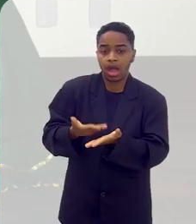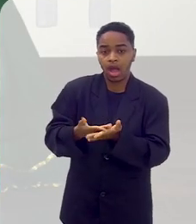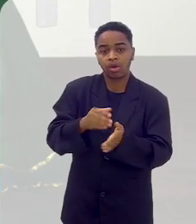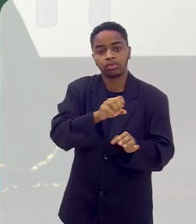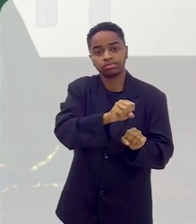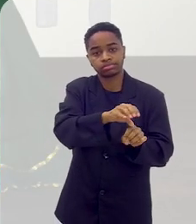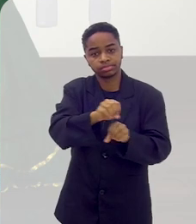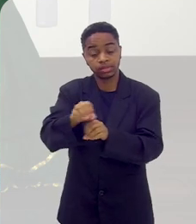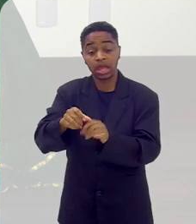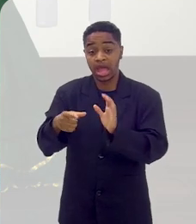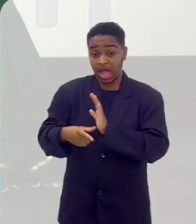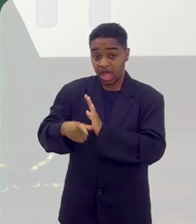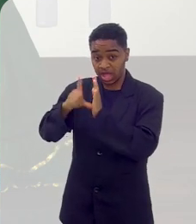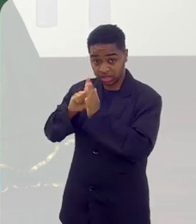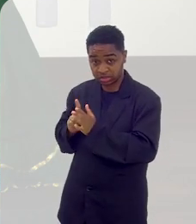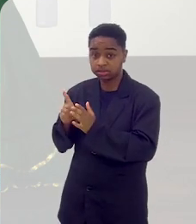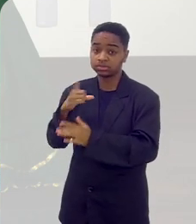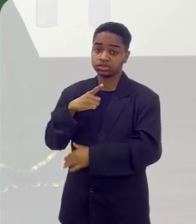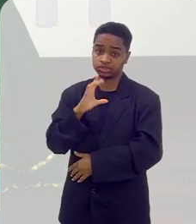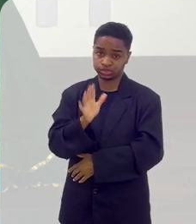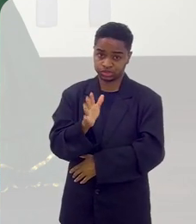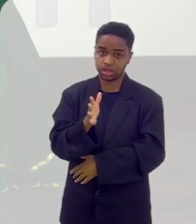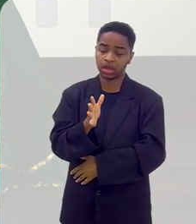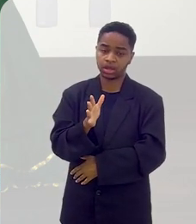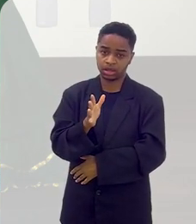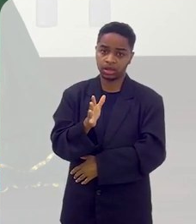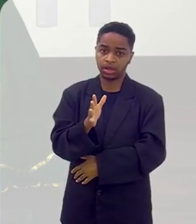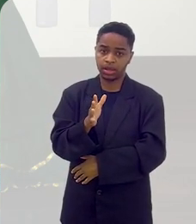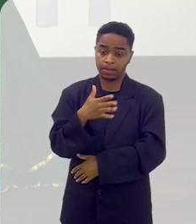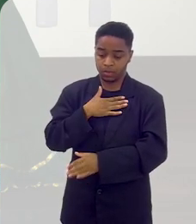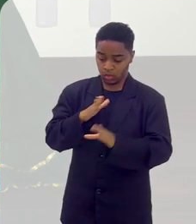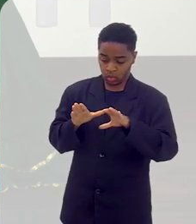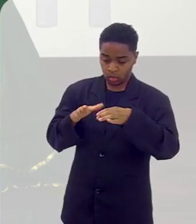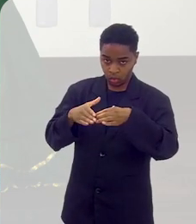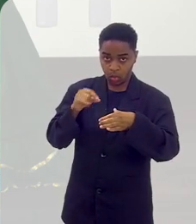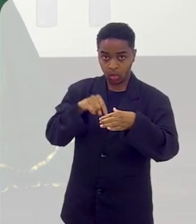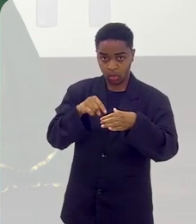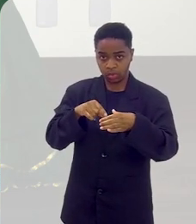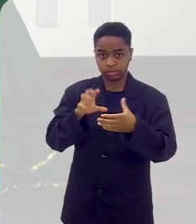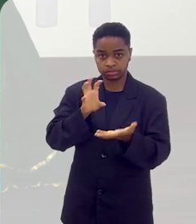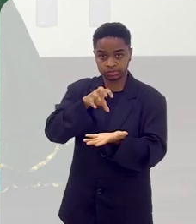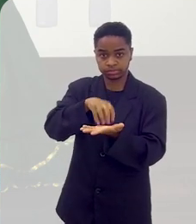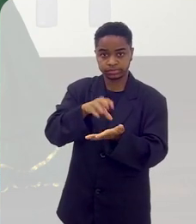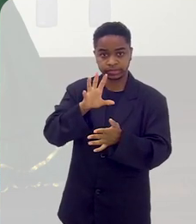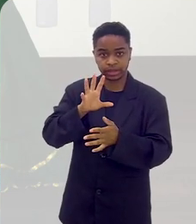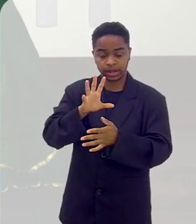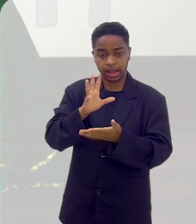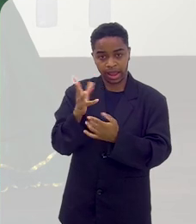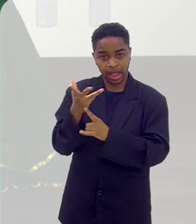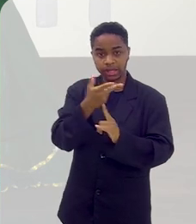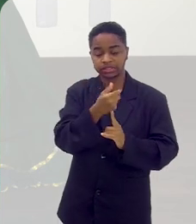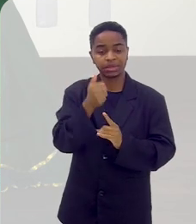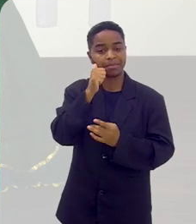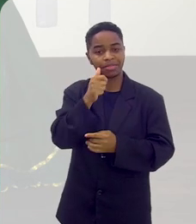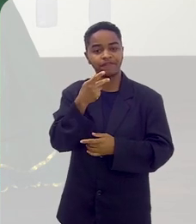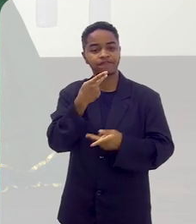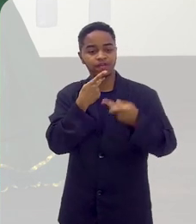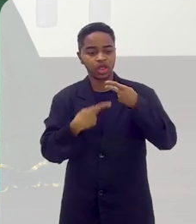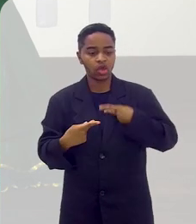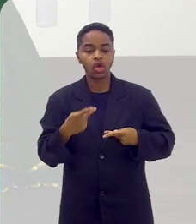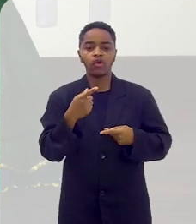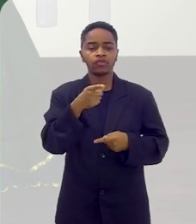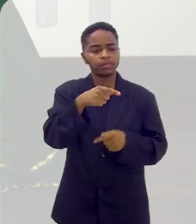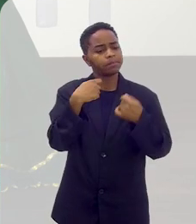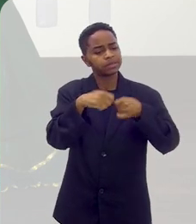né? De aulas, né? Antes disso, eu tinha até no meu próprio espaço, umas meninas que ficavam...